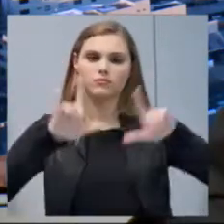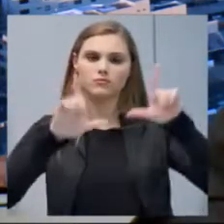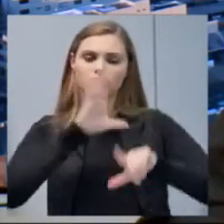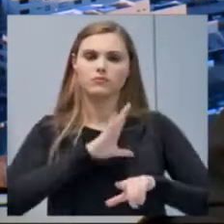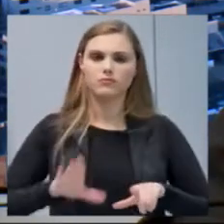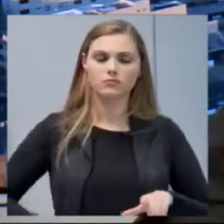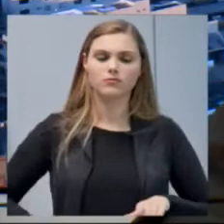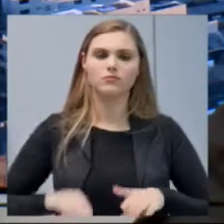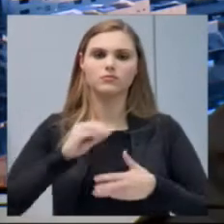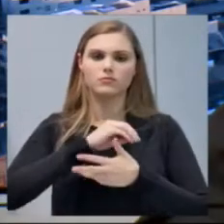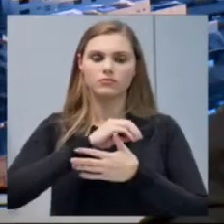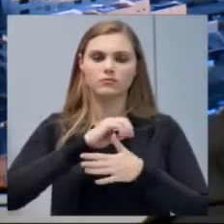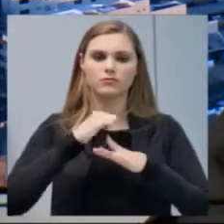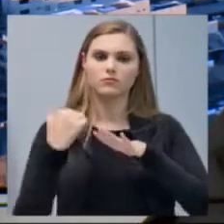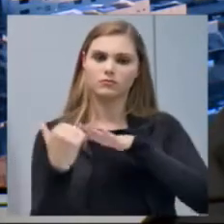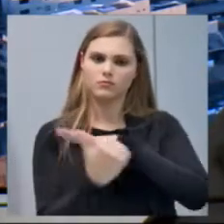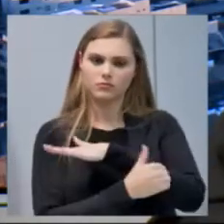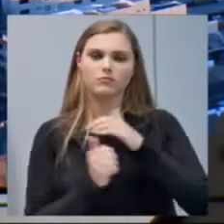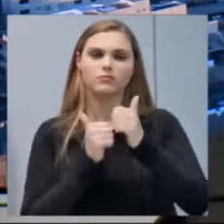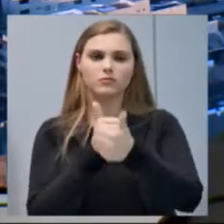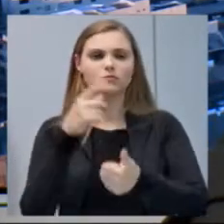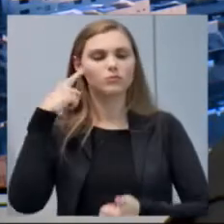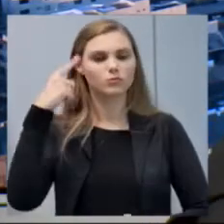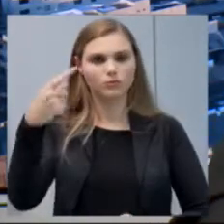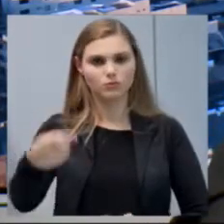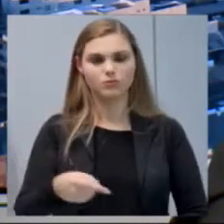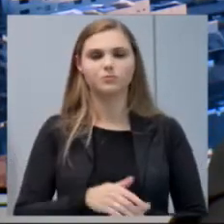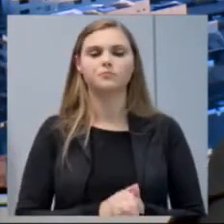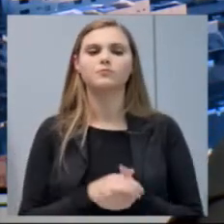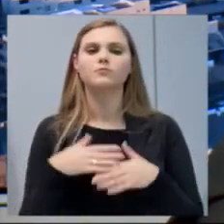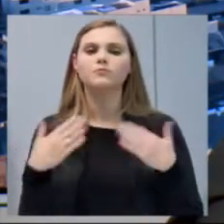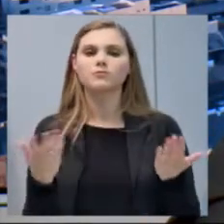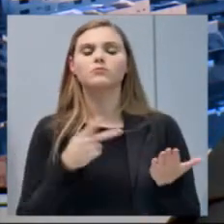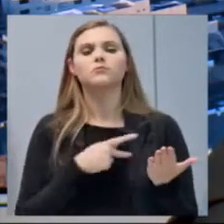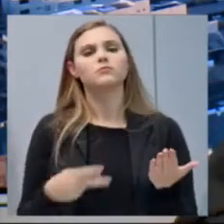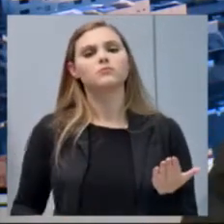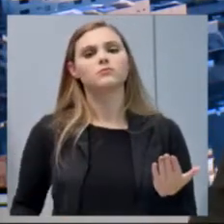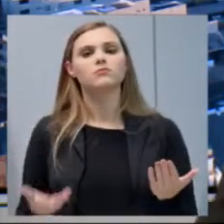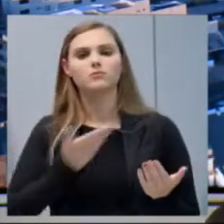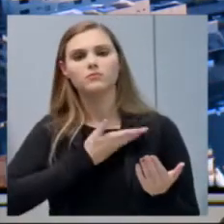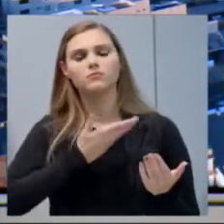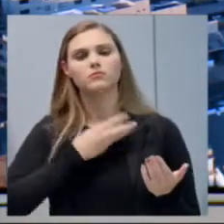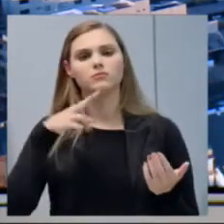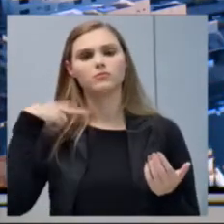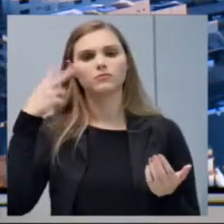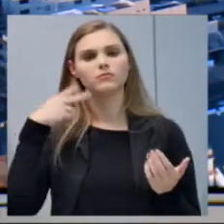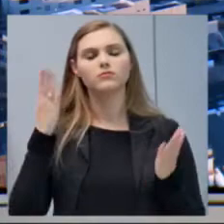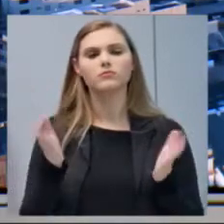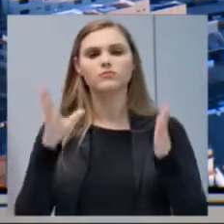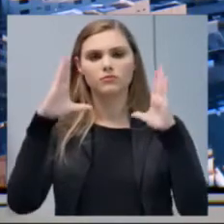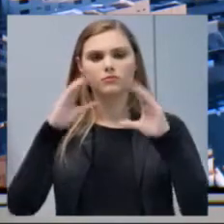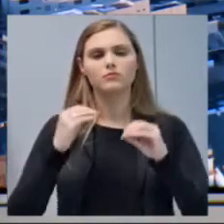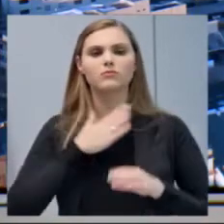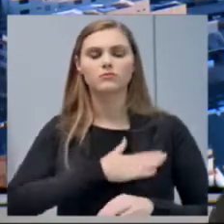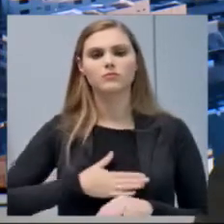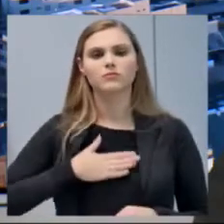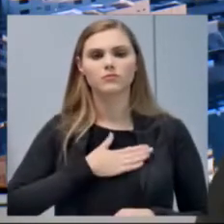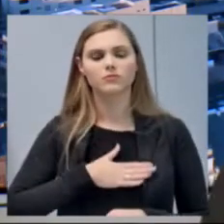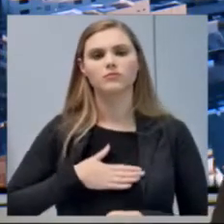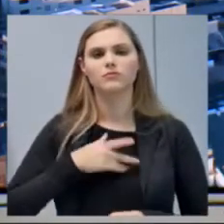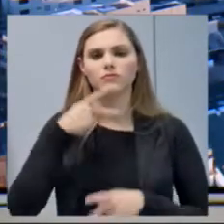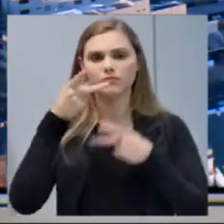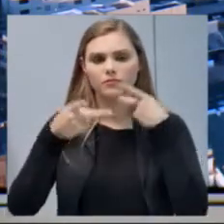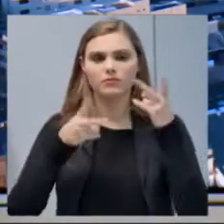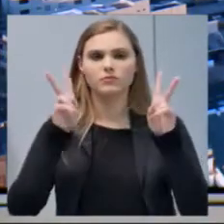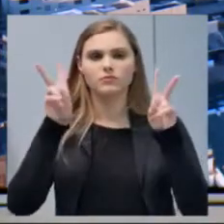Bem, senhor presidente, colegas vereadores, nesta noite gostaria aqui de falar sobre alguns